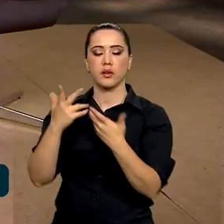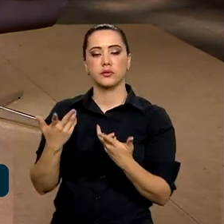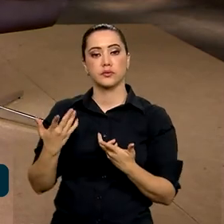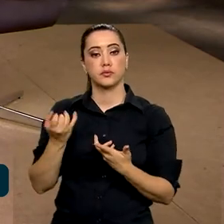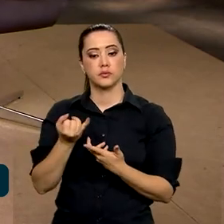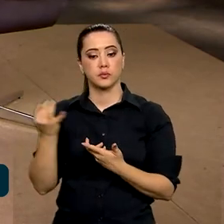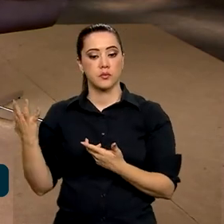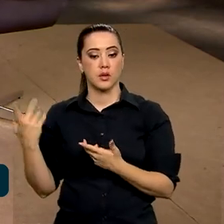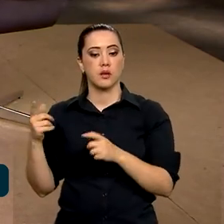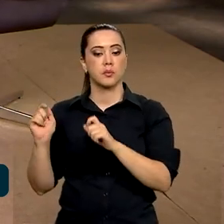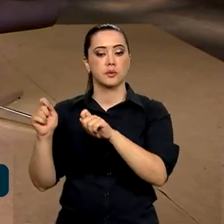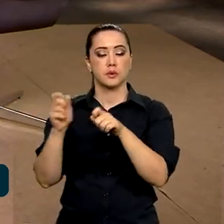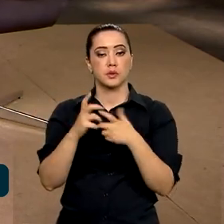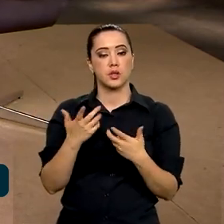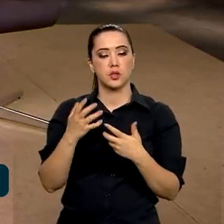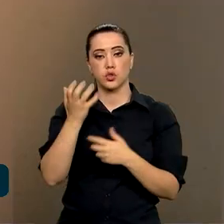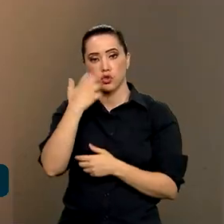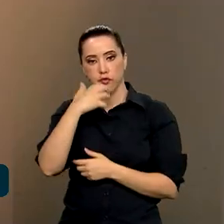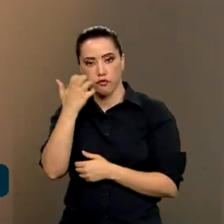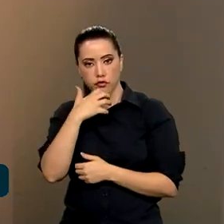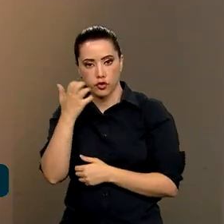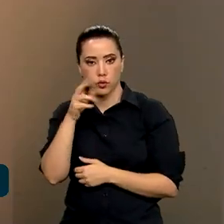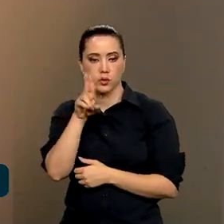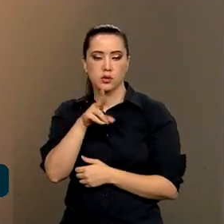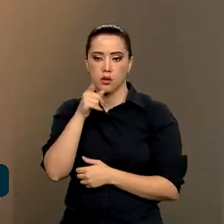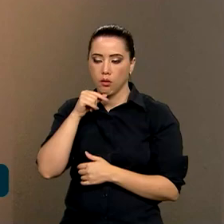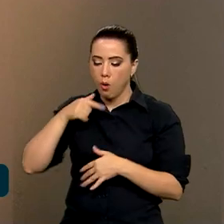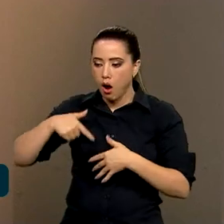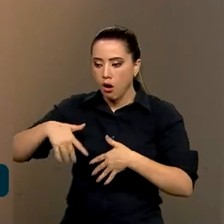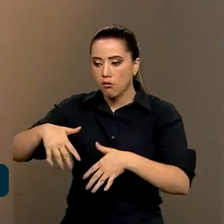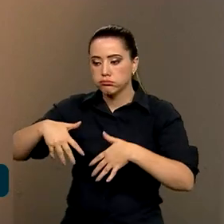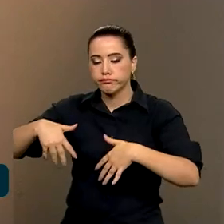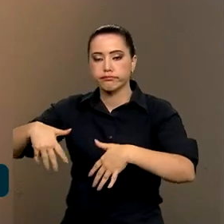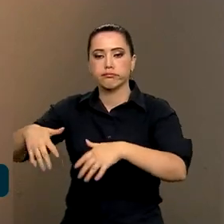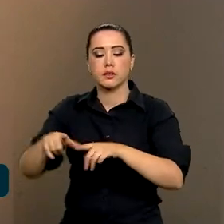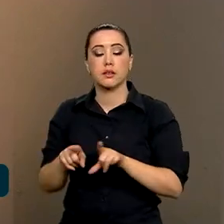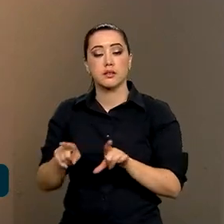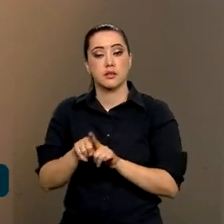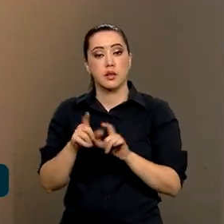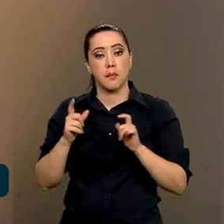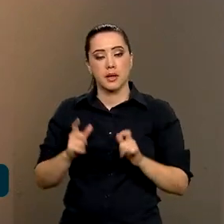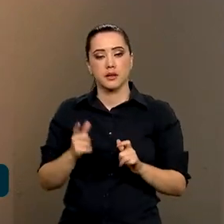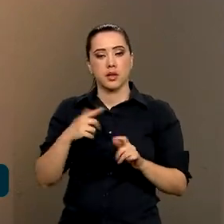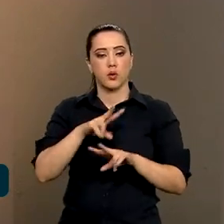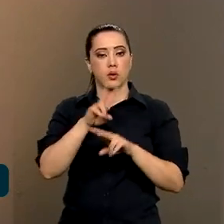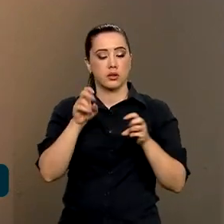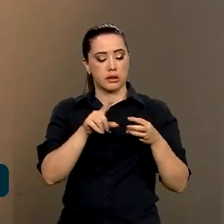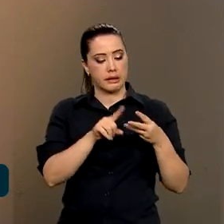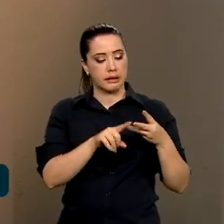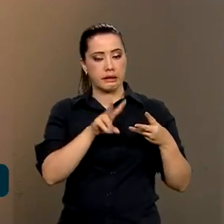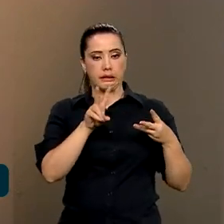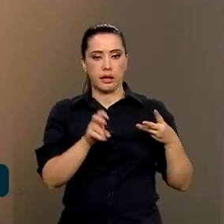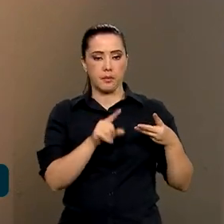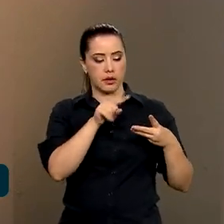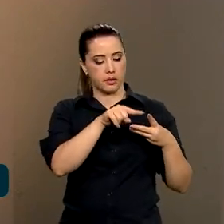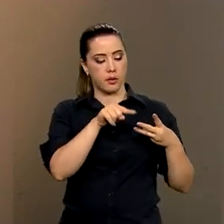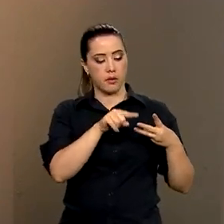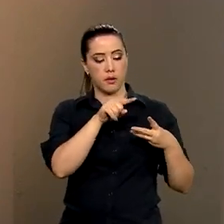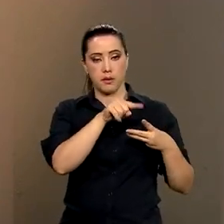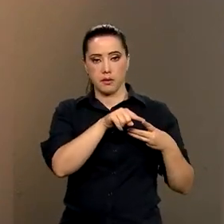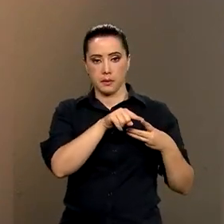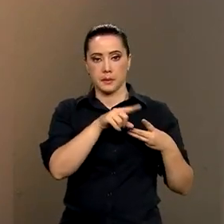fruticultura irrigada, que a gente tem lá, manga, entre outras. E temos também as unidades temáticas, é o terceiro tipo.